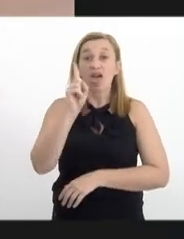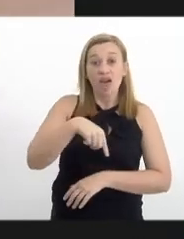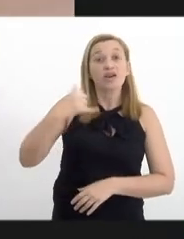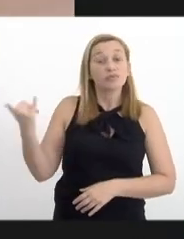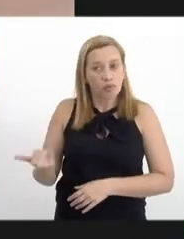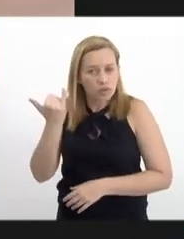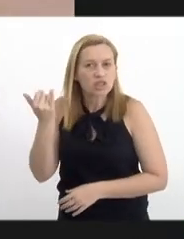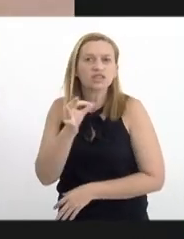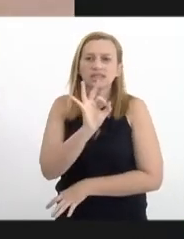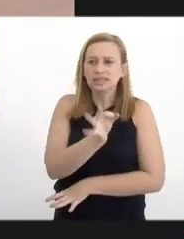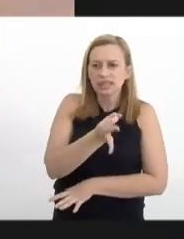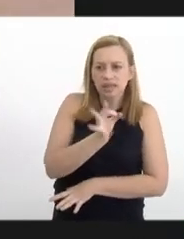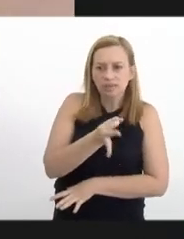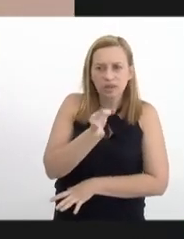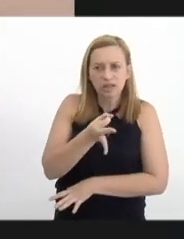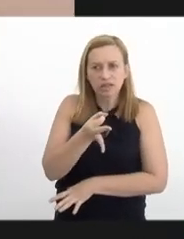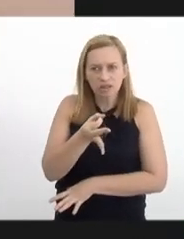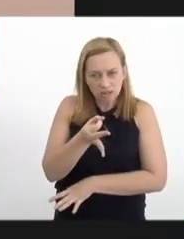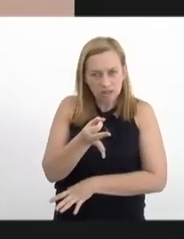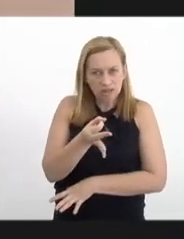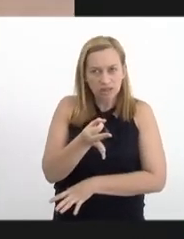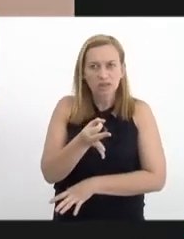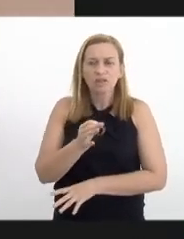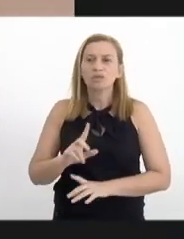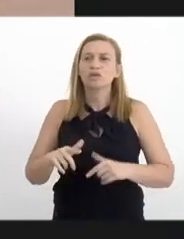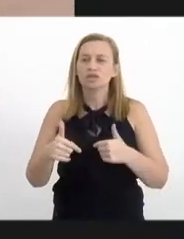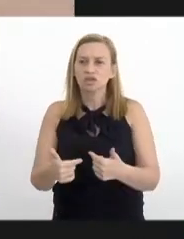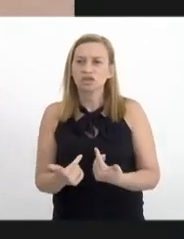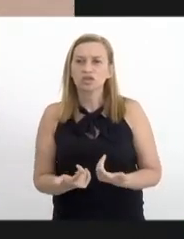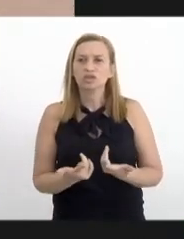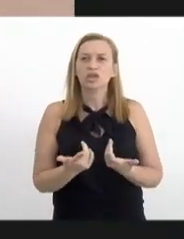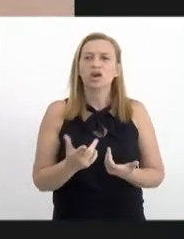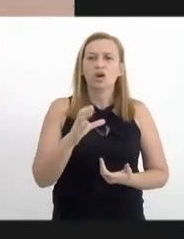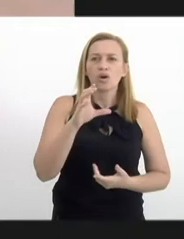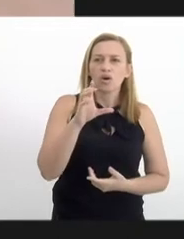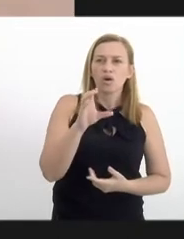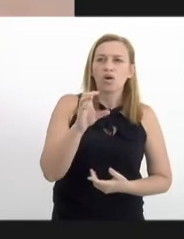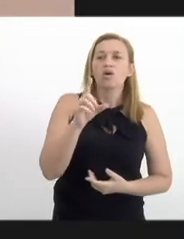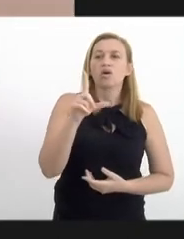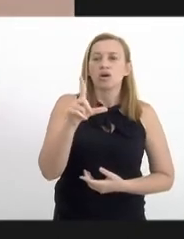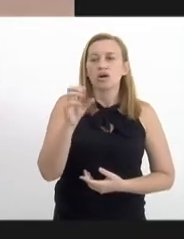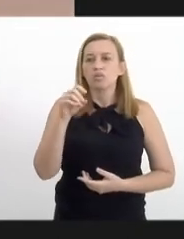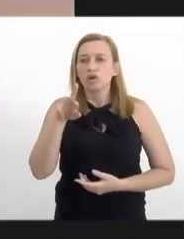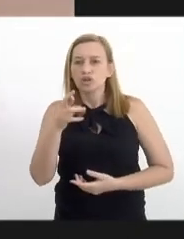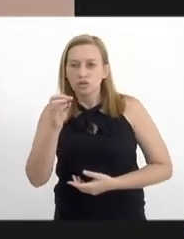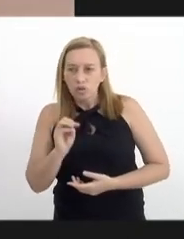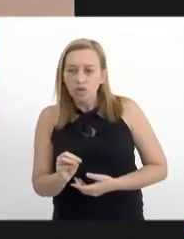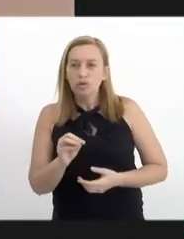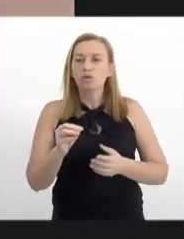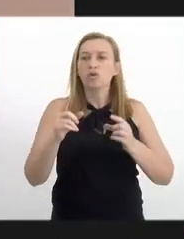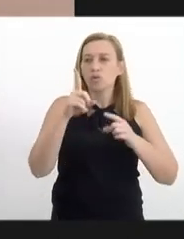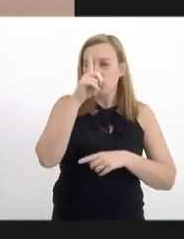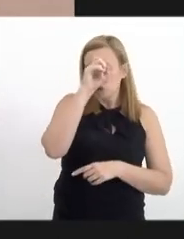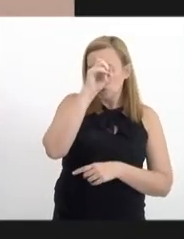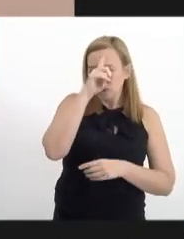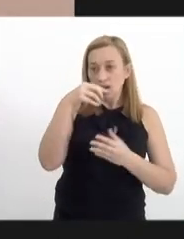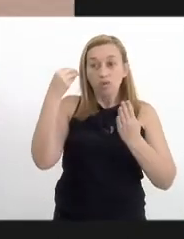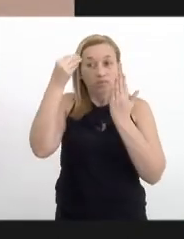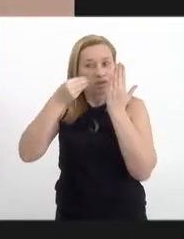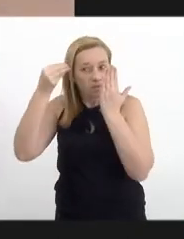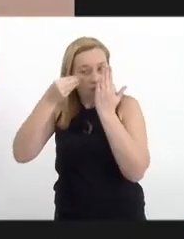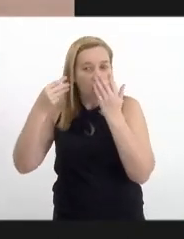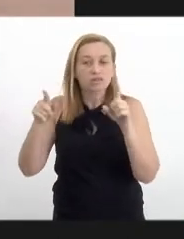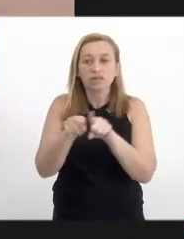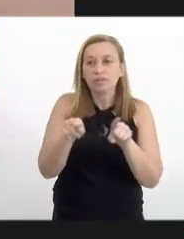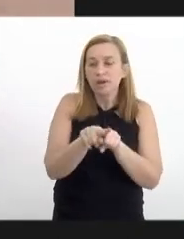é um desenho que a gente vê que funciona, o ambulatório ele é importante, o hospital psiquiátrico tem a sua importância